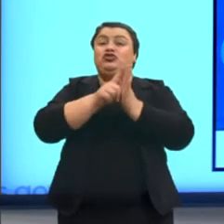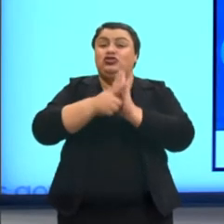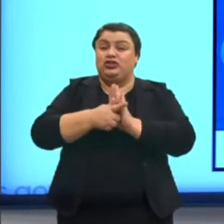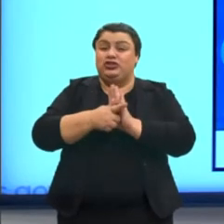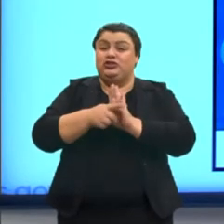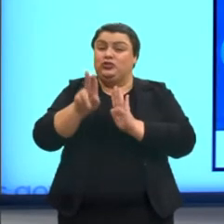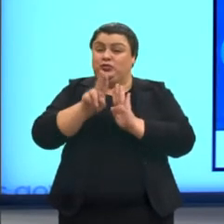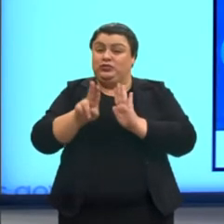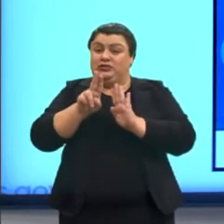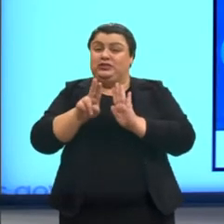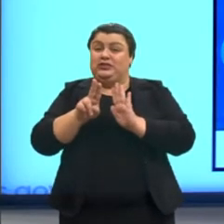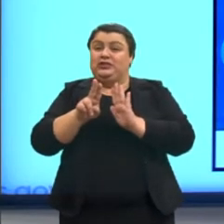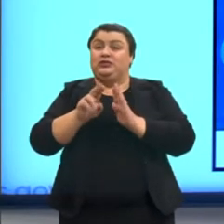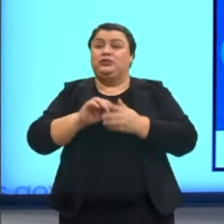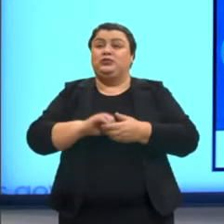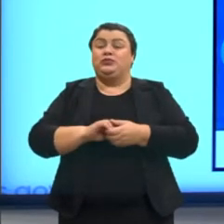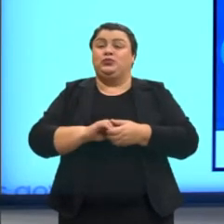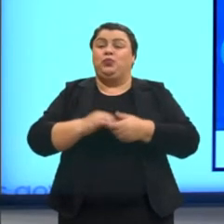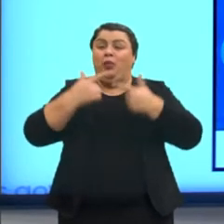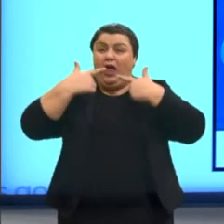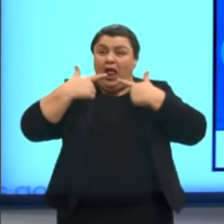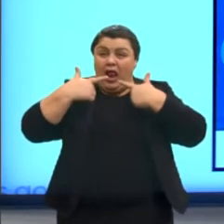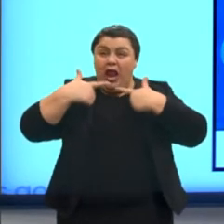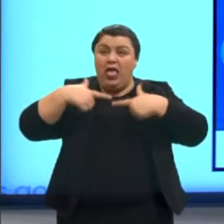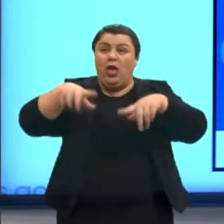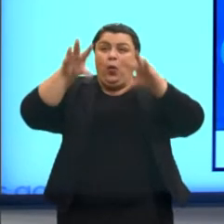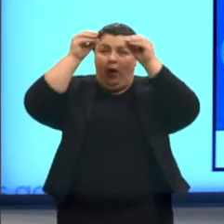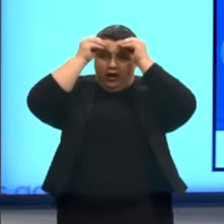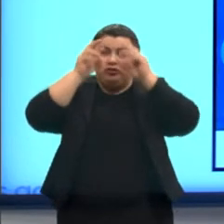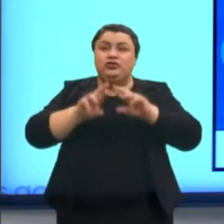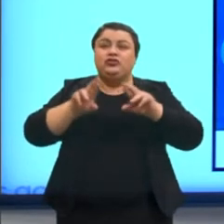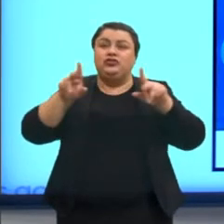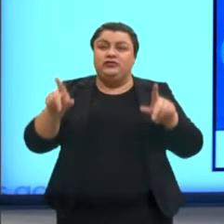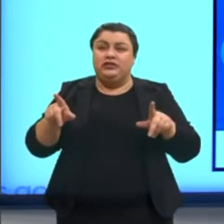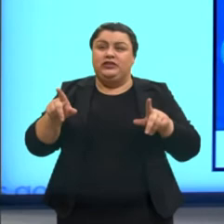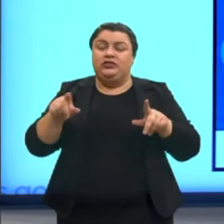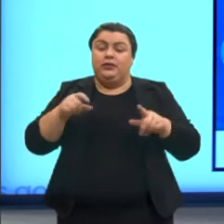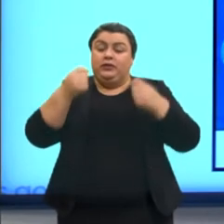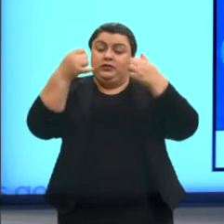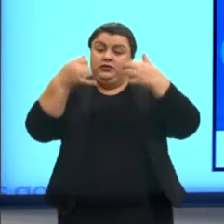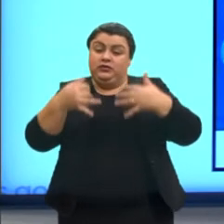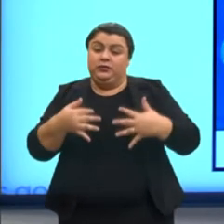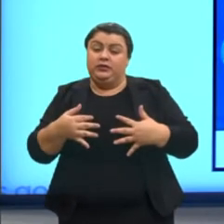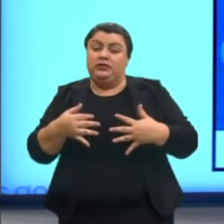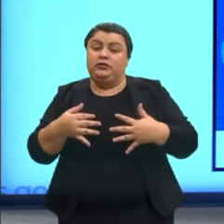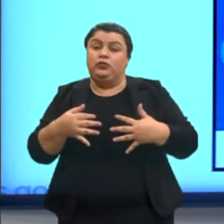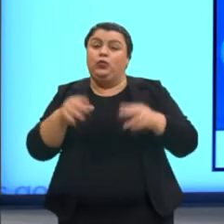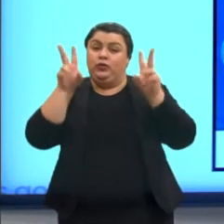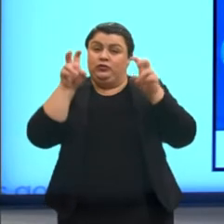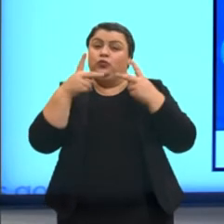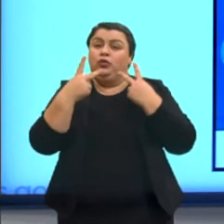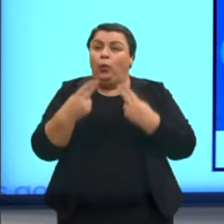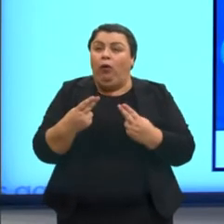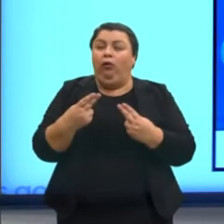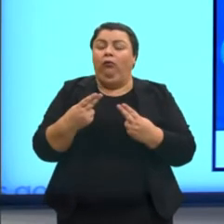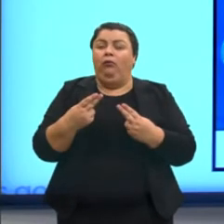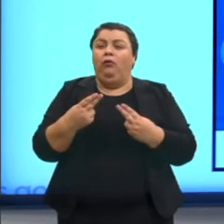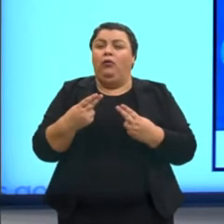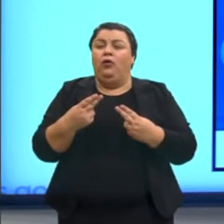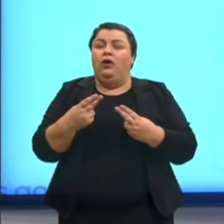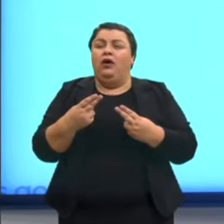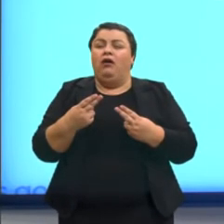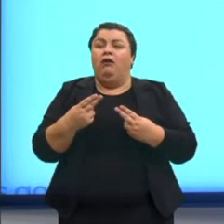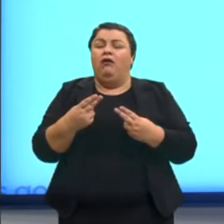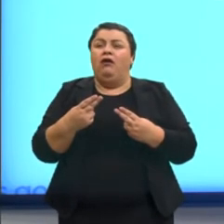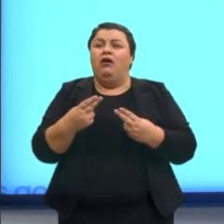É um outro tipo de linguagem, mas a gente está falando ali sobre o mesmo assunto. Além dele,